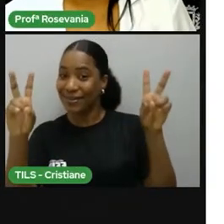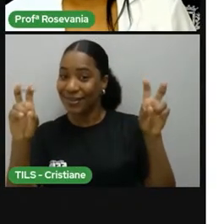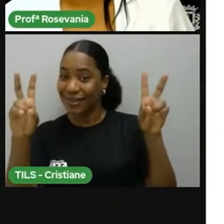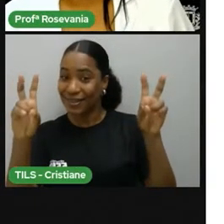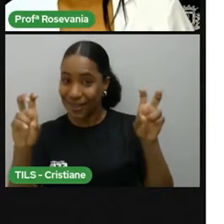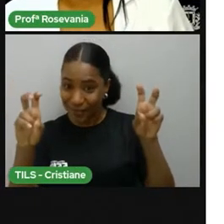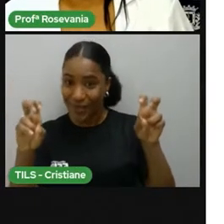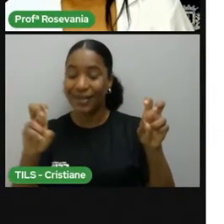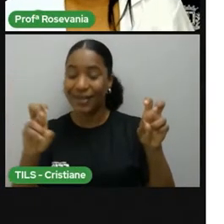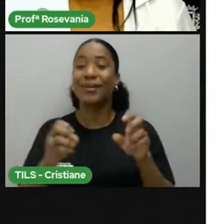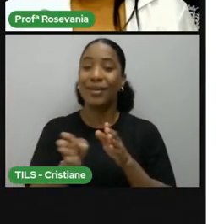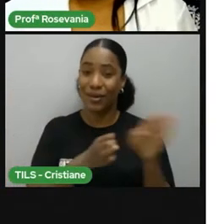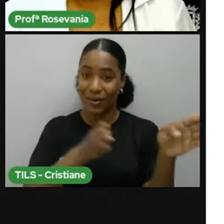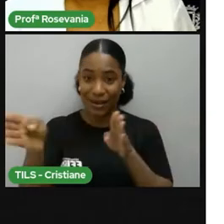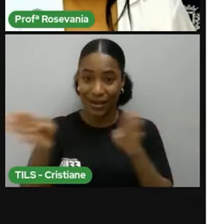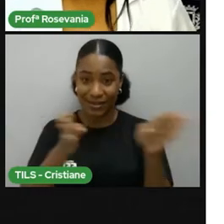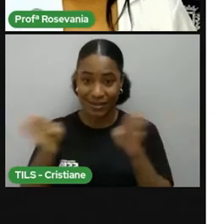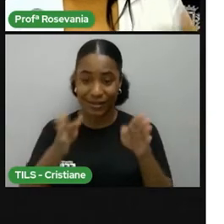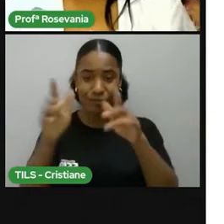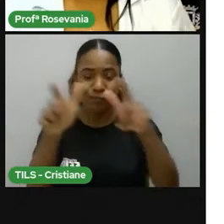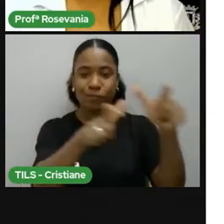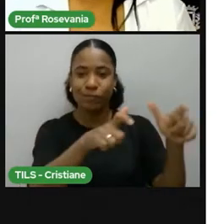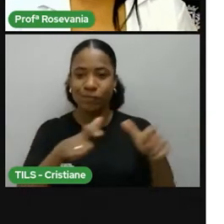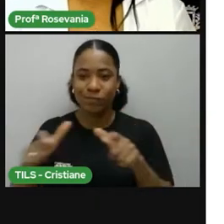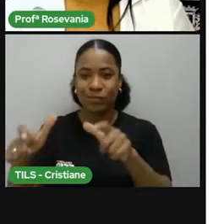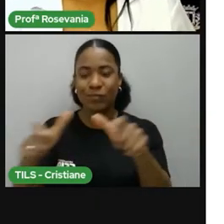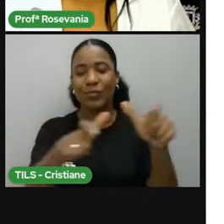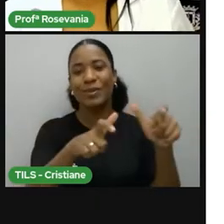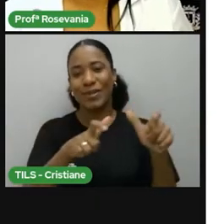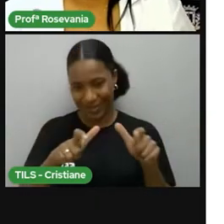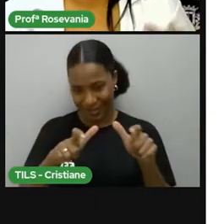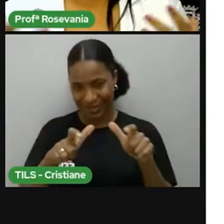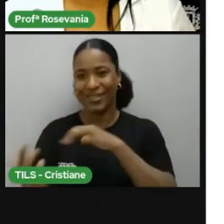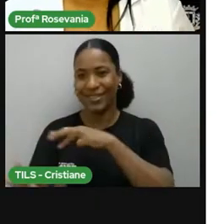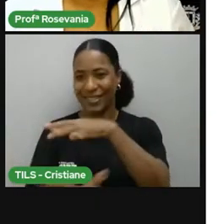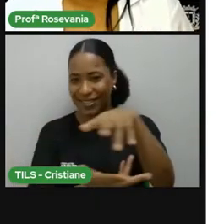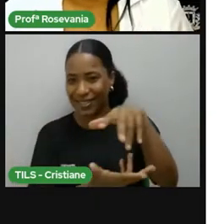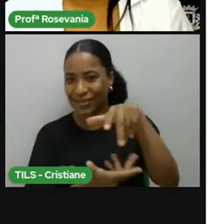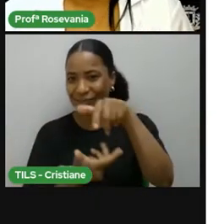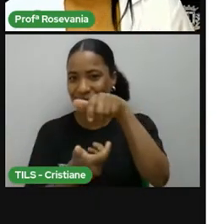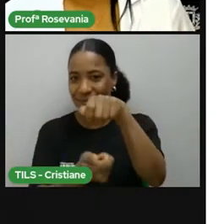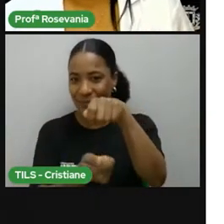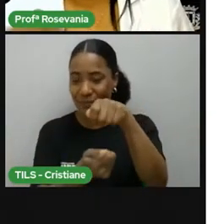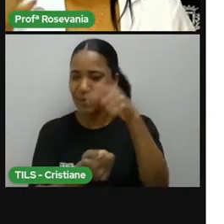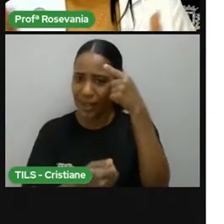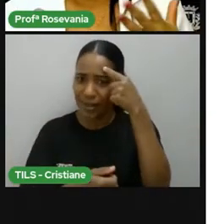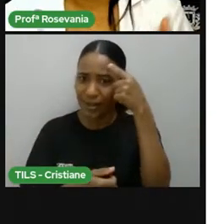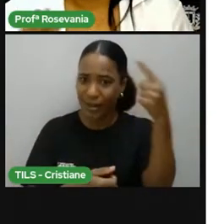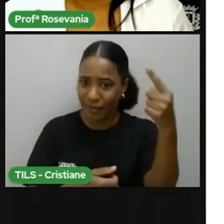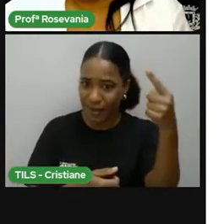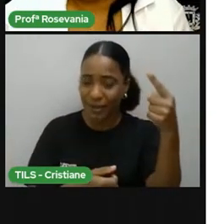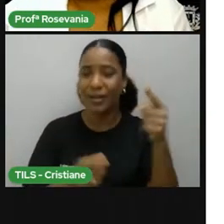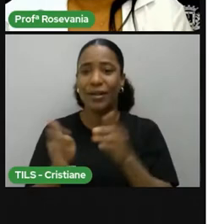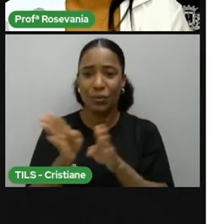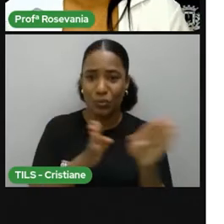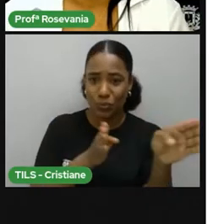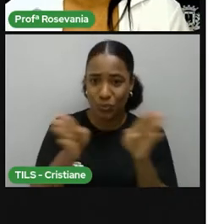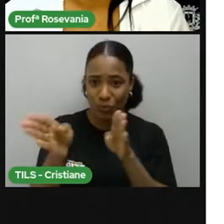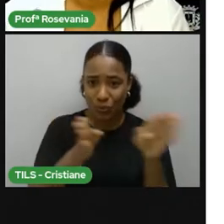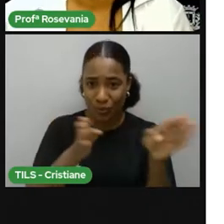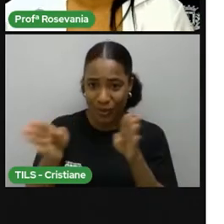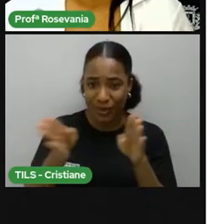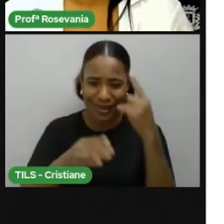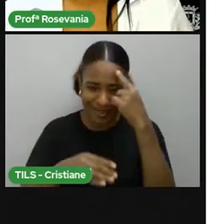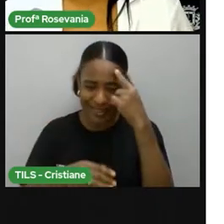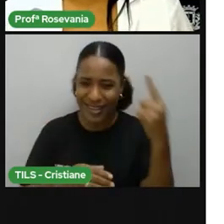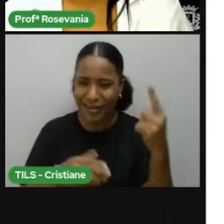localização no espaço geográfico. Na aula anterior, nós estudamos, né, sobre a orientação, que foram aqueles instrumentos que eu citei pra